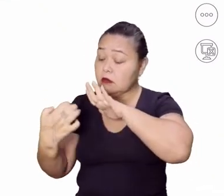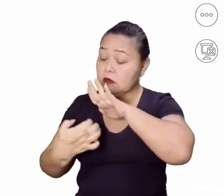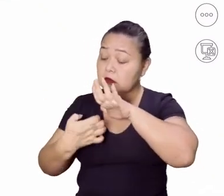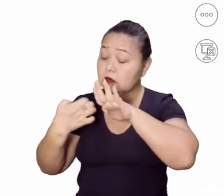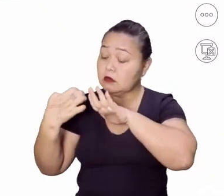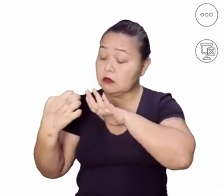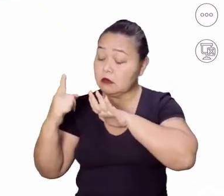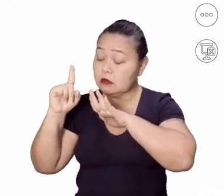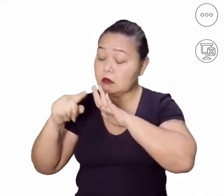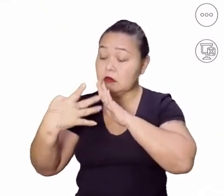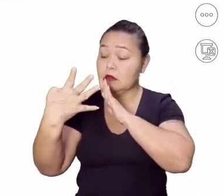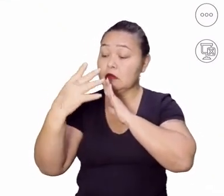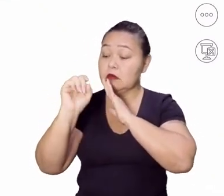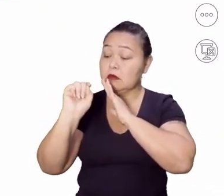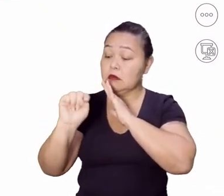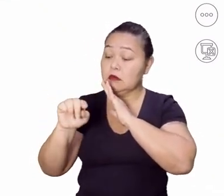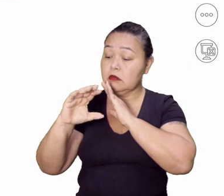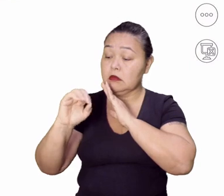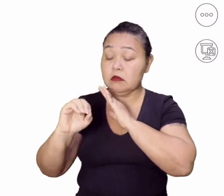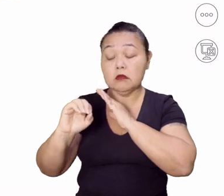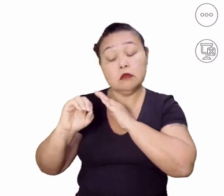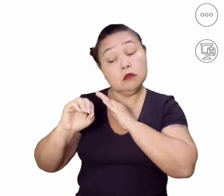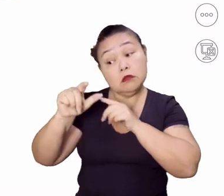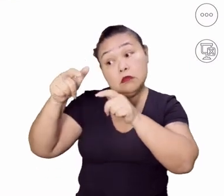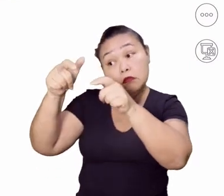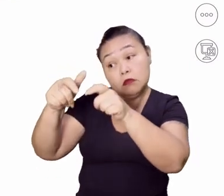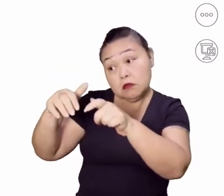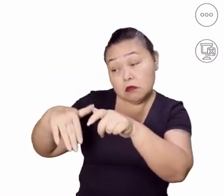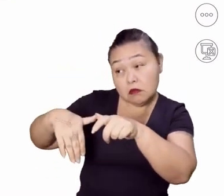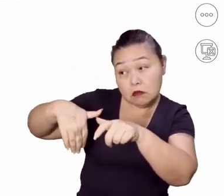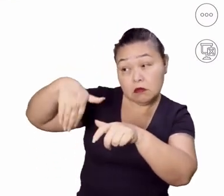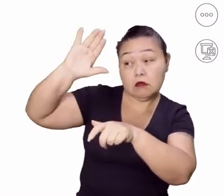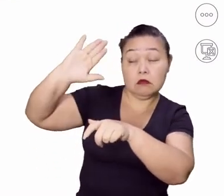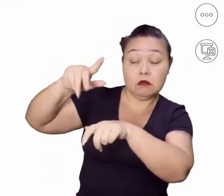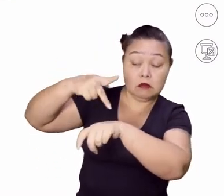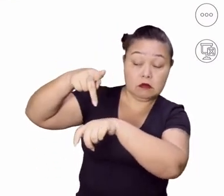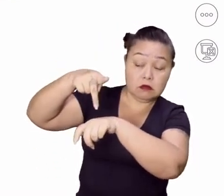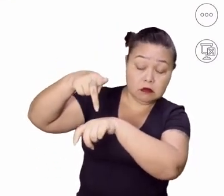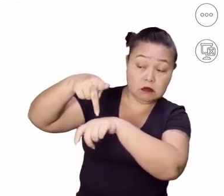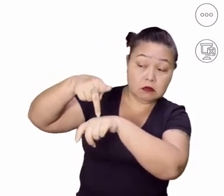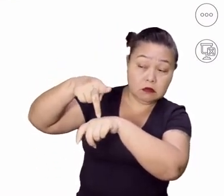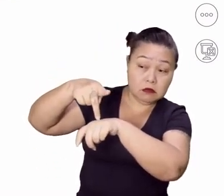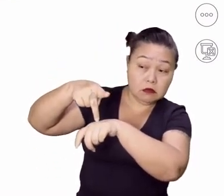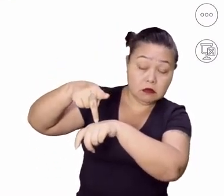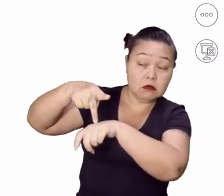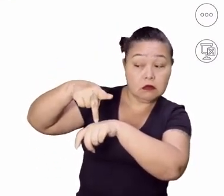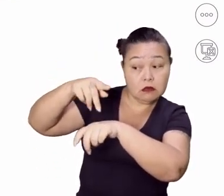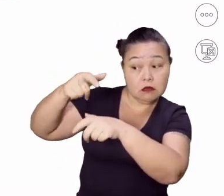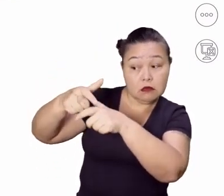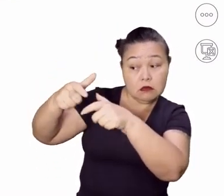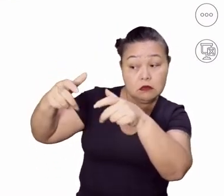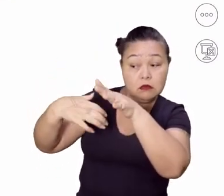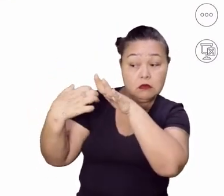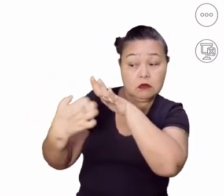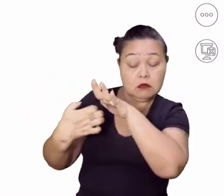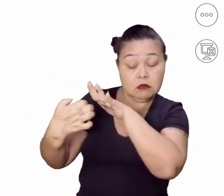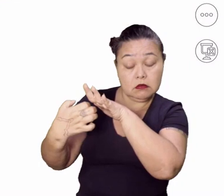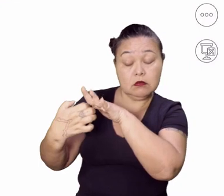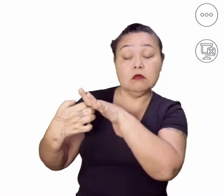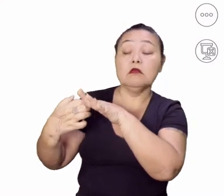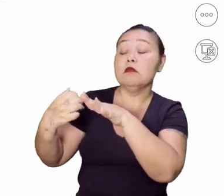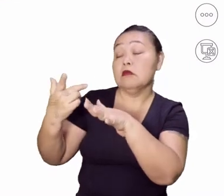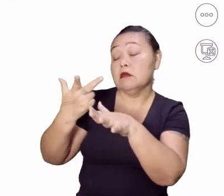Claro que, em alguns lugares mais intensamente, nos países mais industrializados, os que são